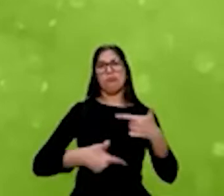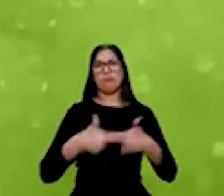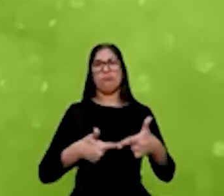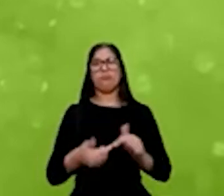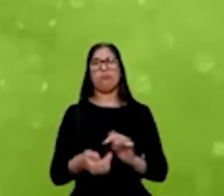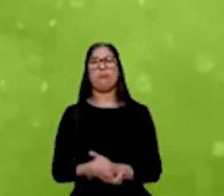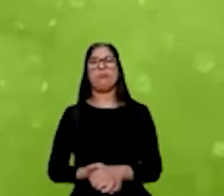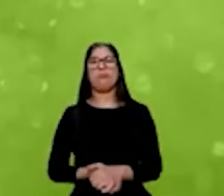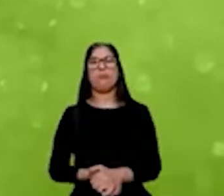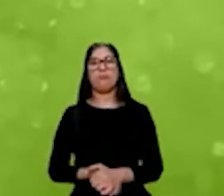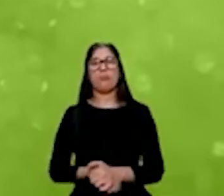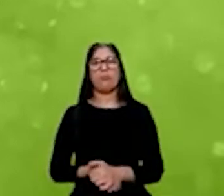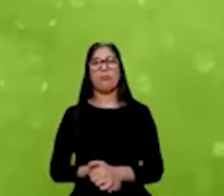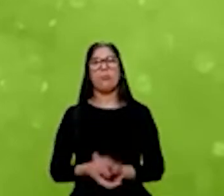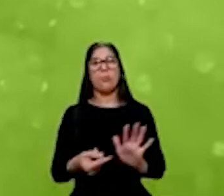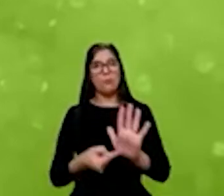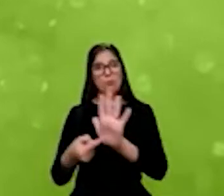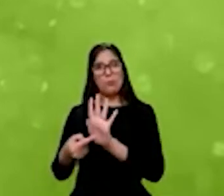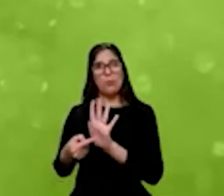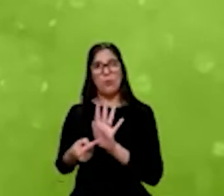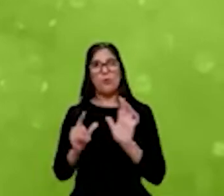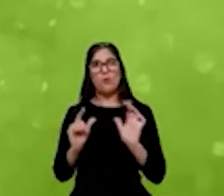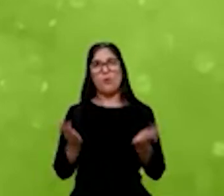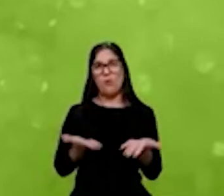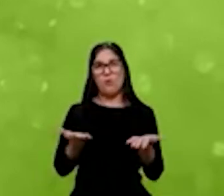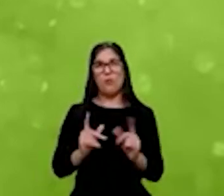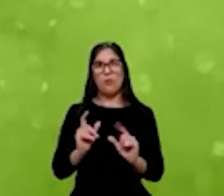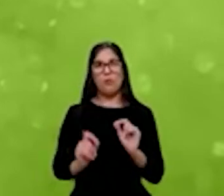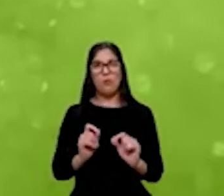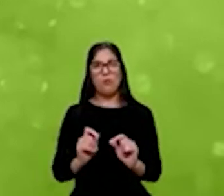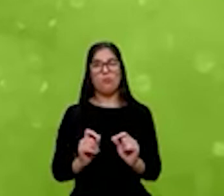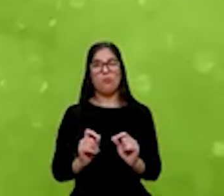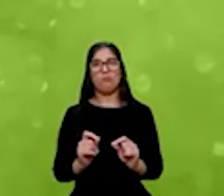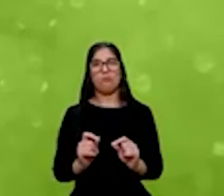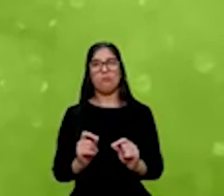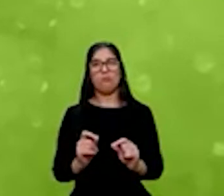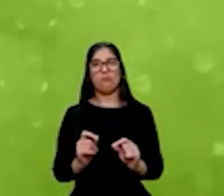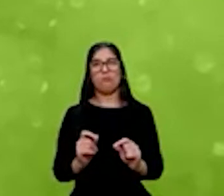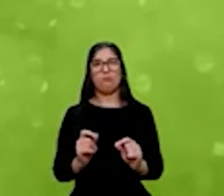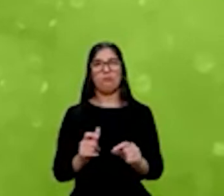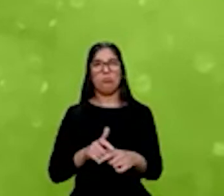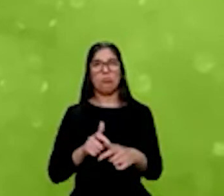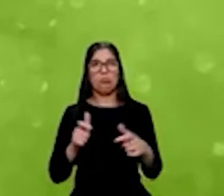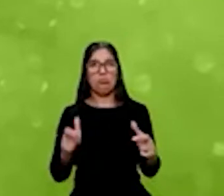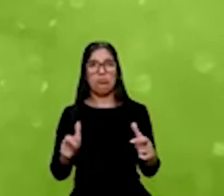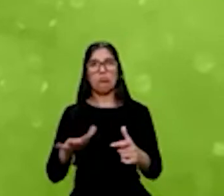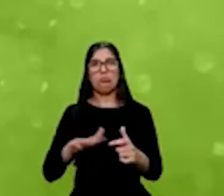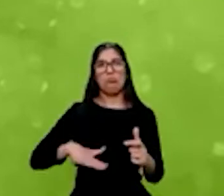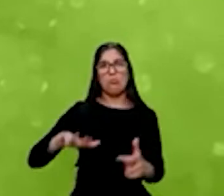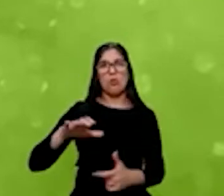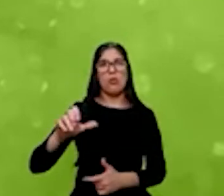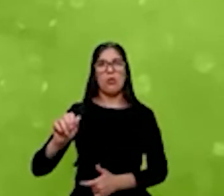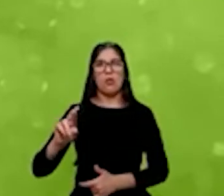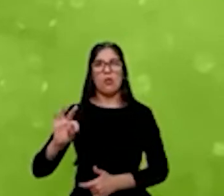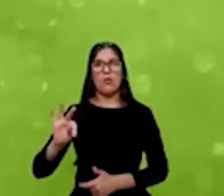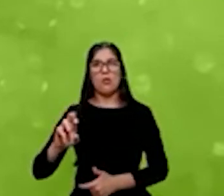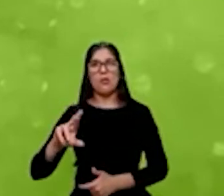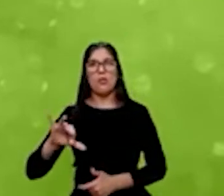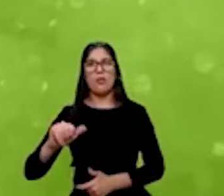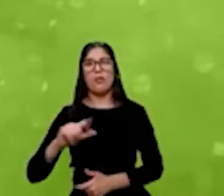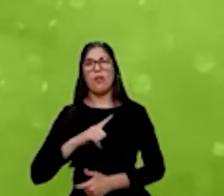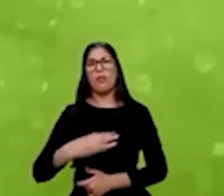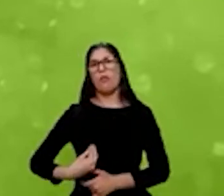Aqui a mostra um pouco o tamanho da nossa carteira. A gente tem hoje 43 fundos